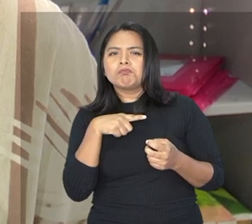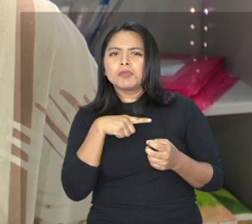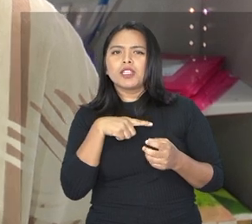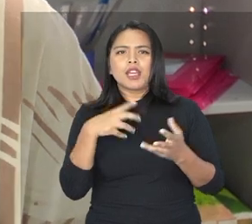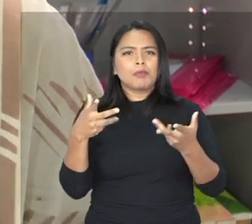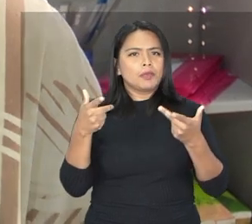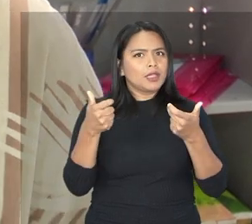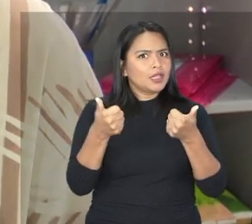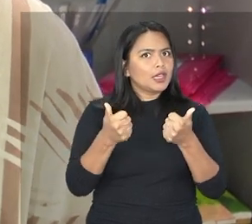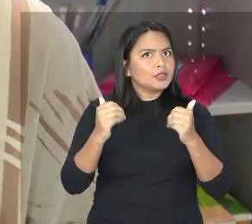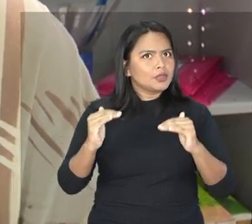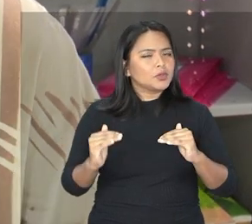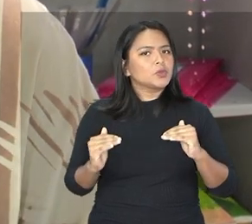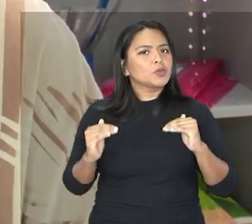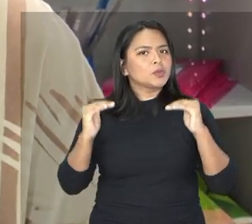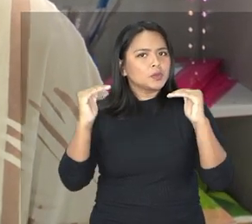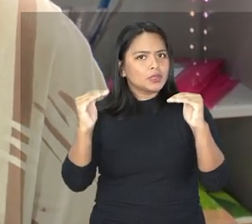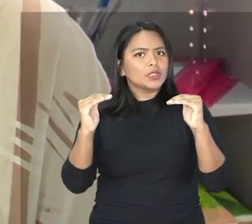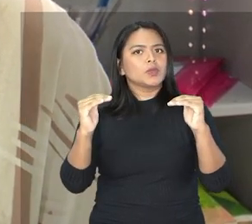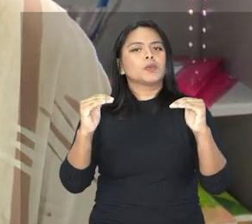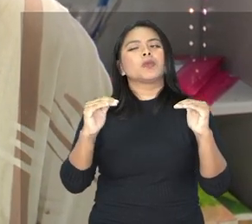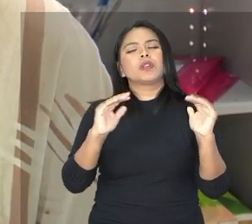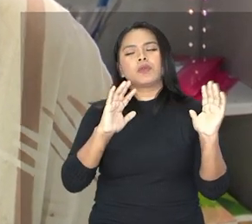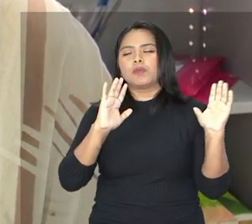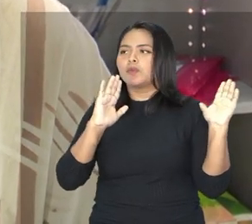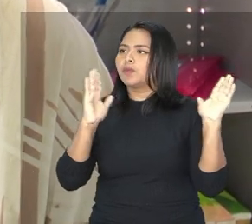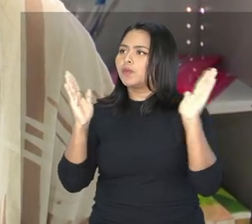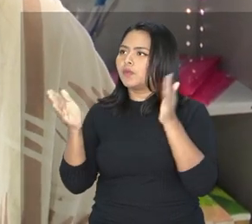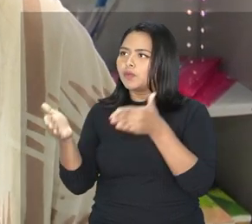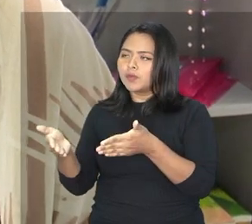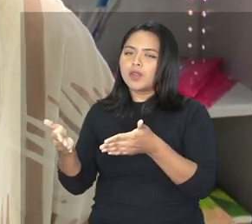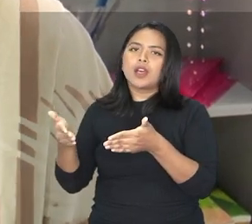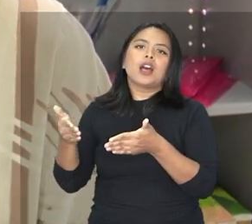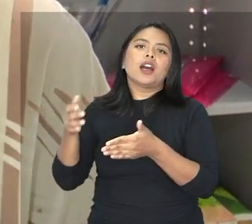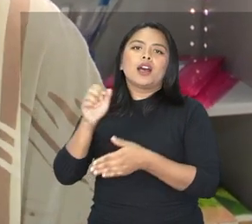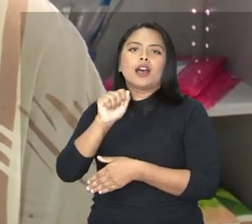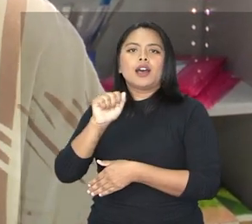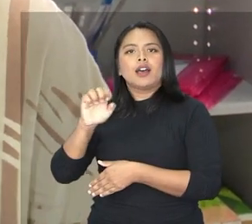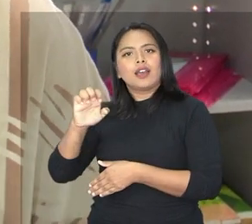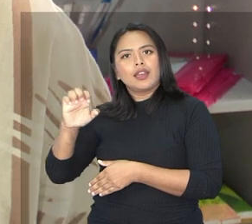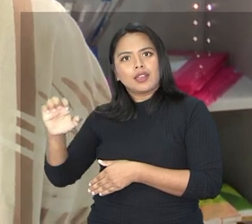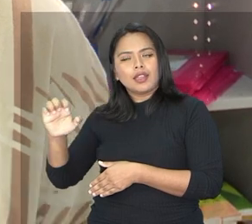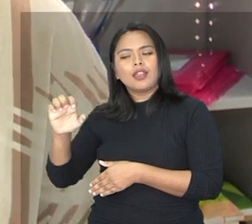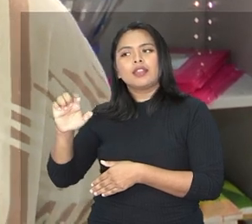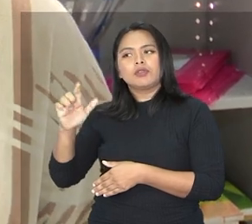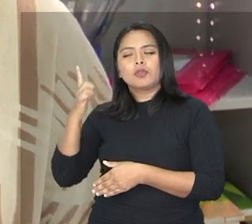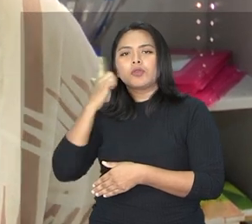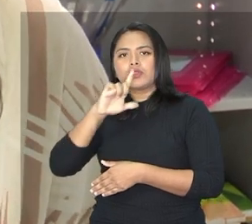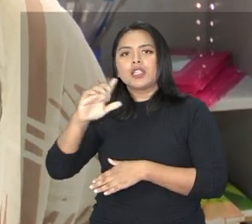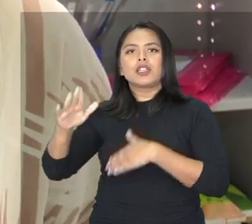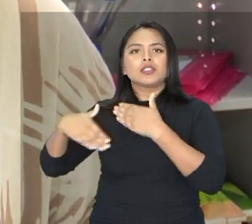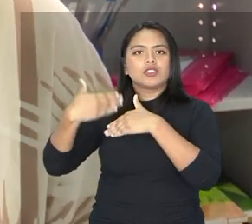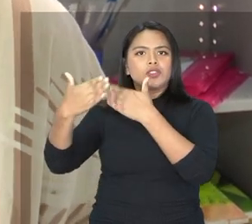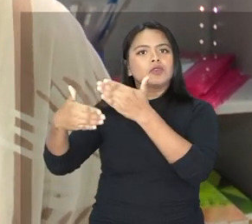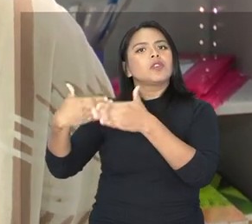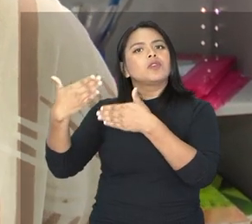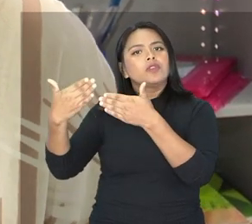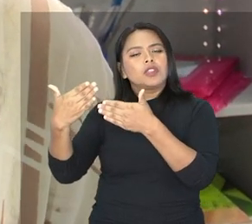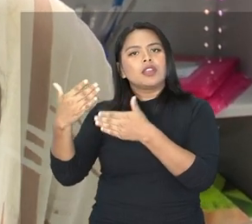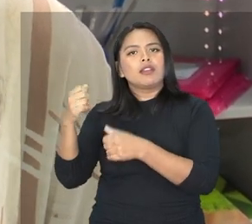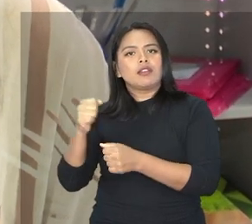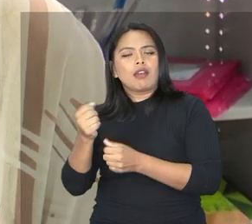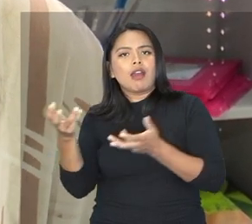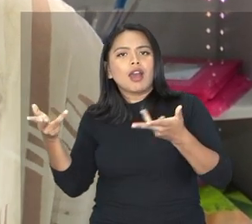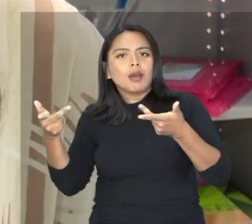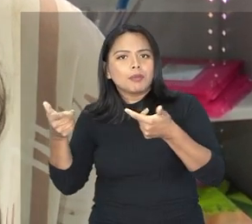uma habilidade, né, acima da média, ele passa para o atendimento educacional especializado, que nós chamamos de AEE, onde ele vai desenvolver de forma mais